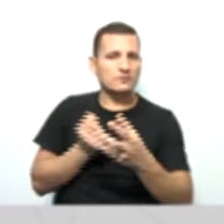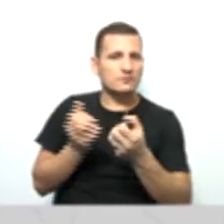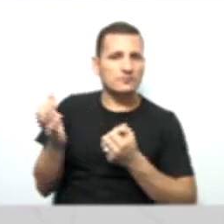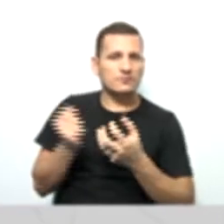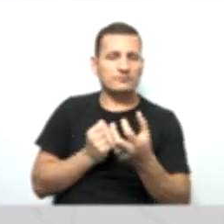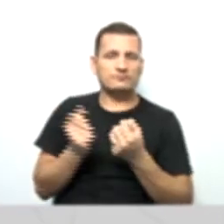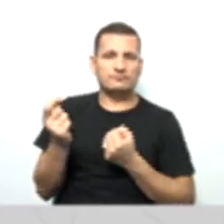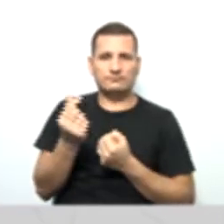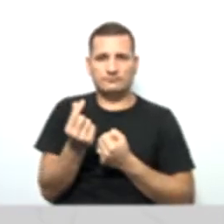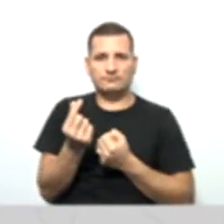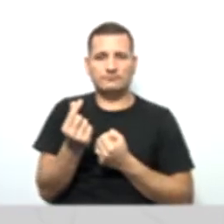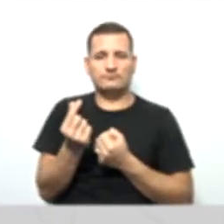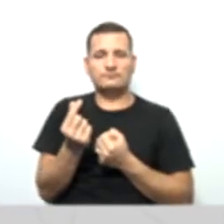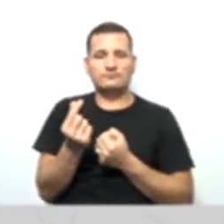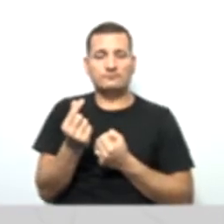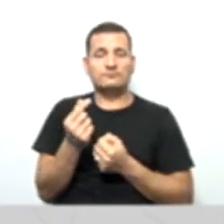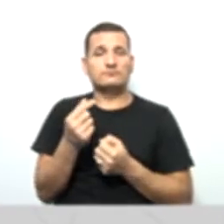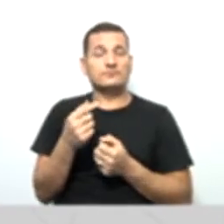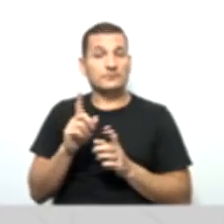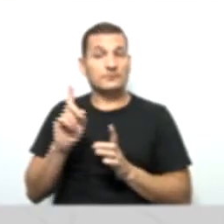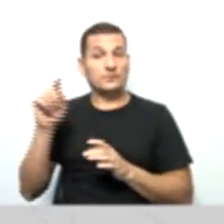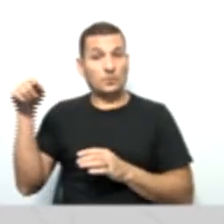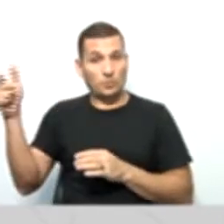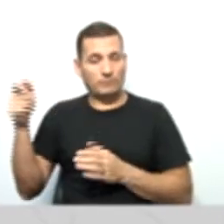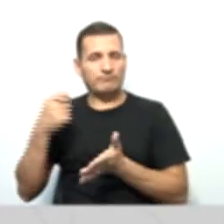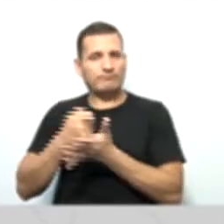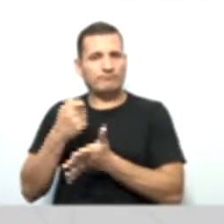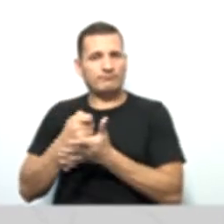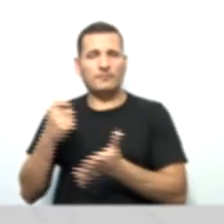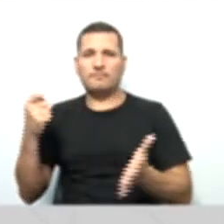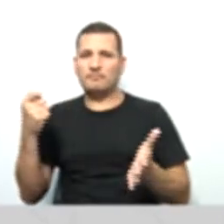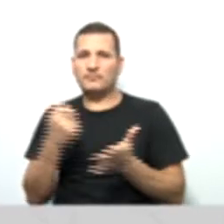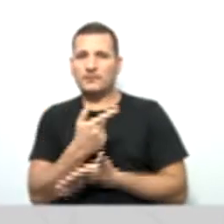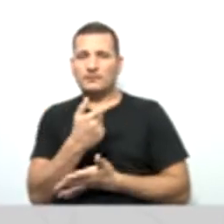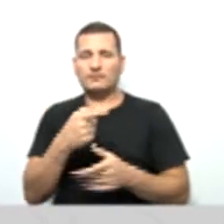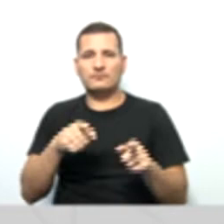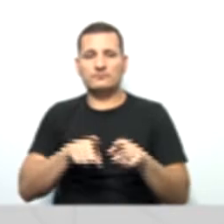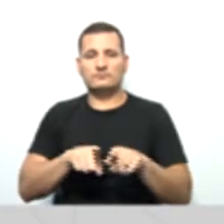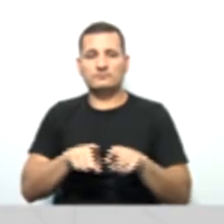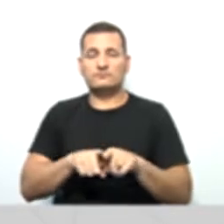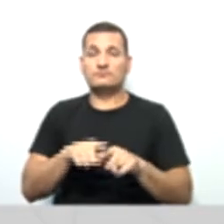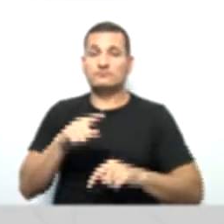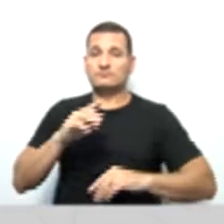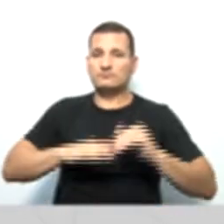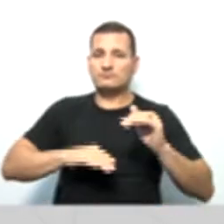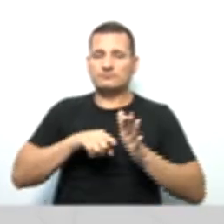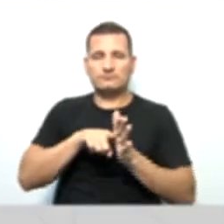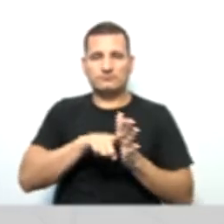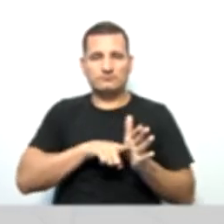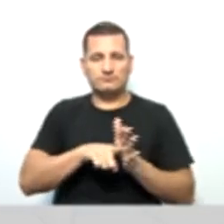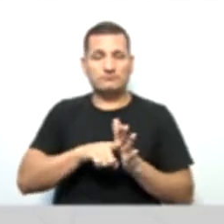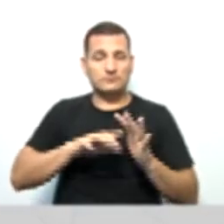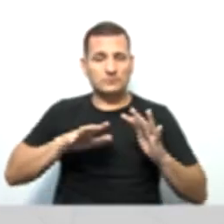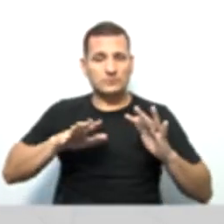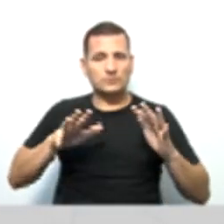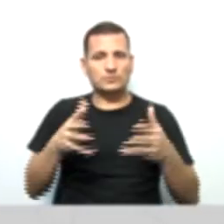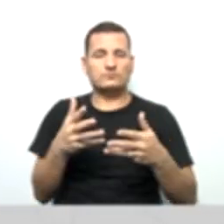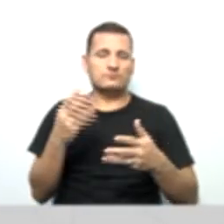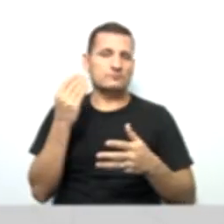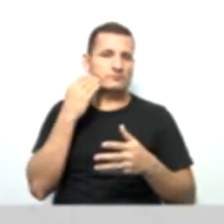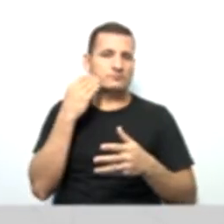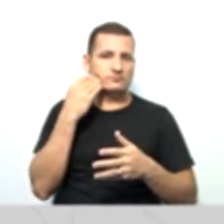E a obrigação do devedor em pagar. Então, isso tudo ele vai verificar. O que tem para